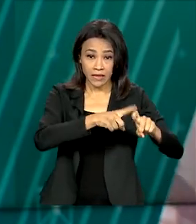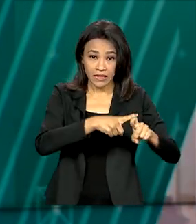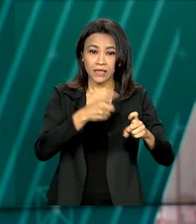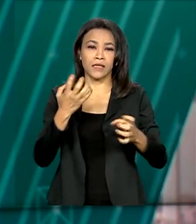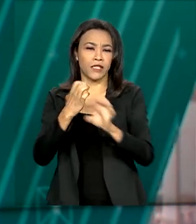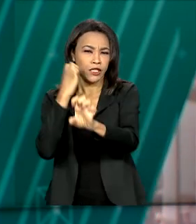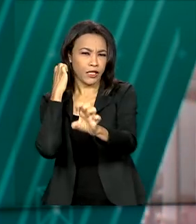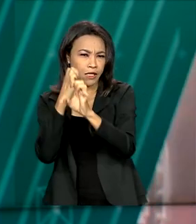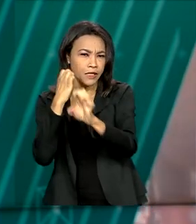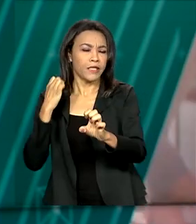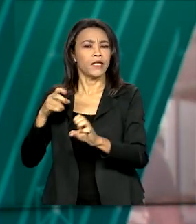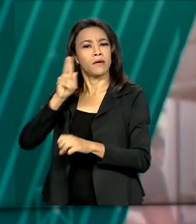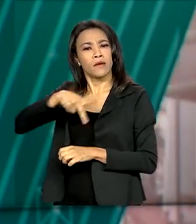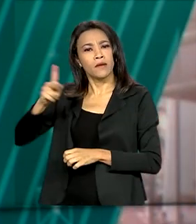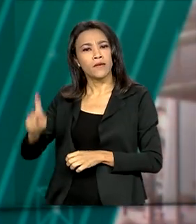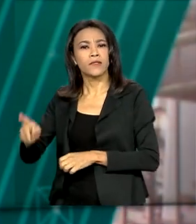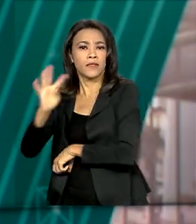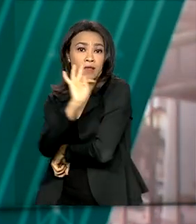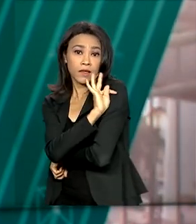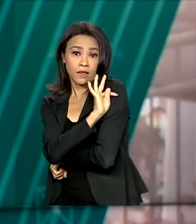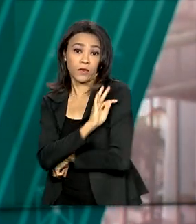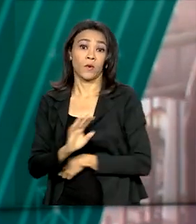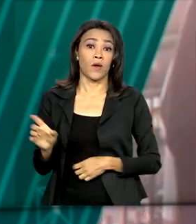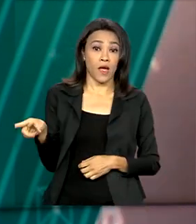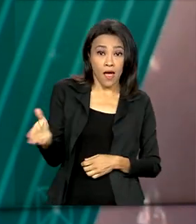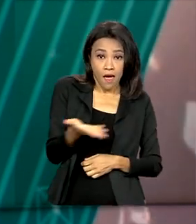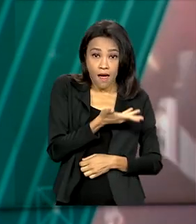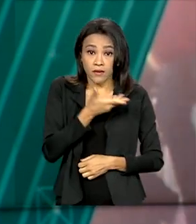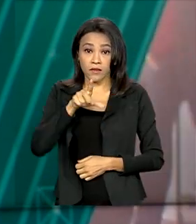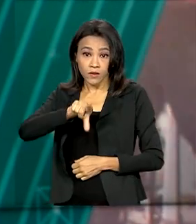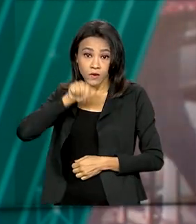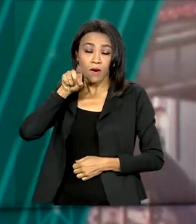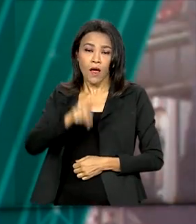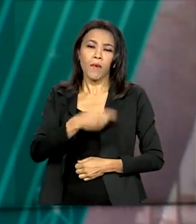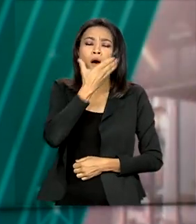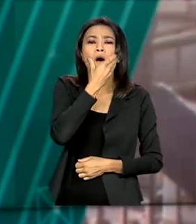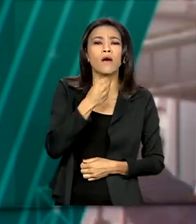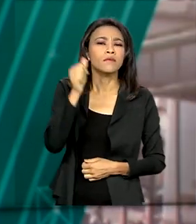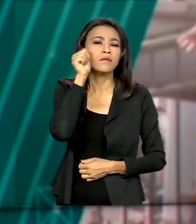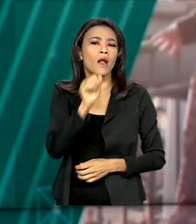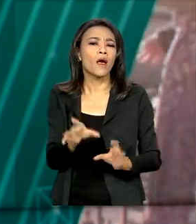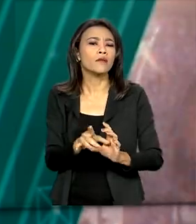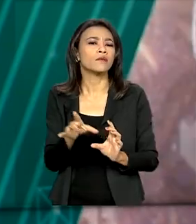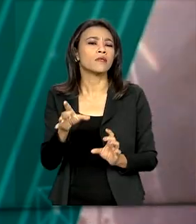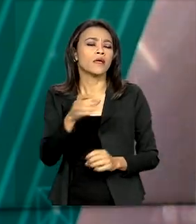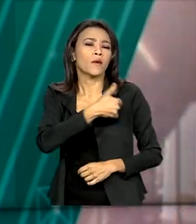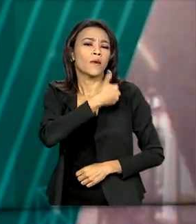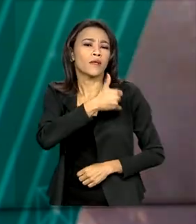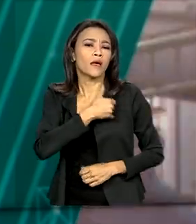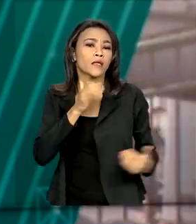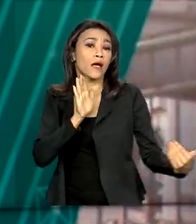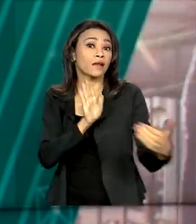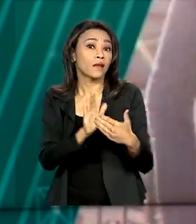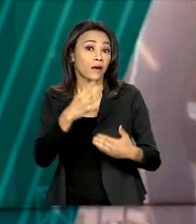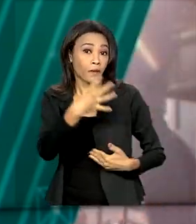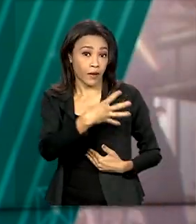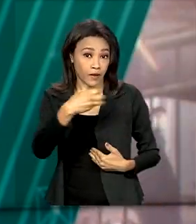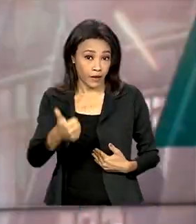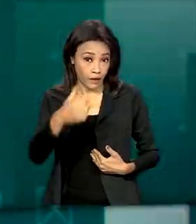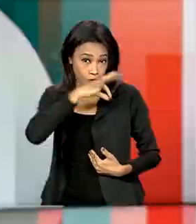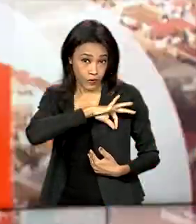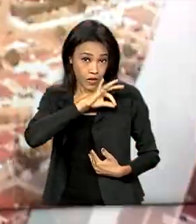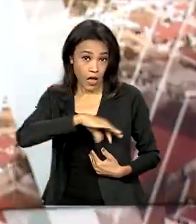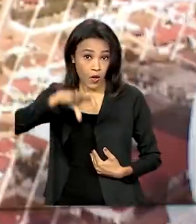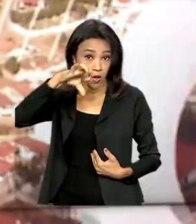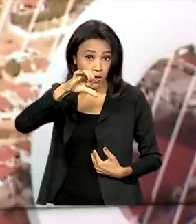Engenharia, Magistério e Técnica. A seleção é voltada para homens e mulheres com menos de 41 anos e o salário é de cerca